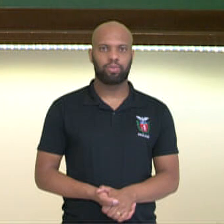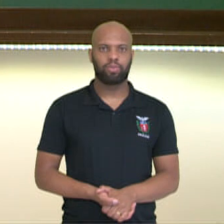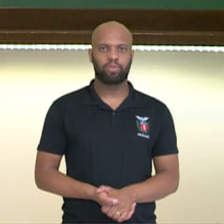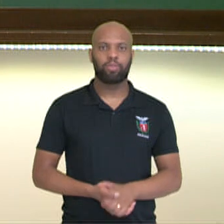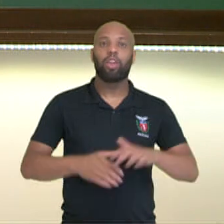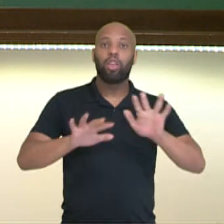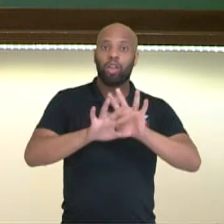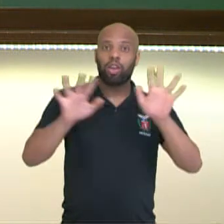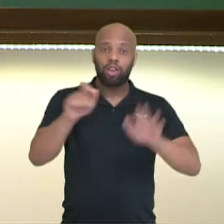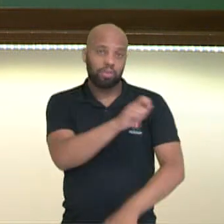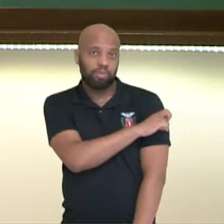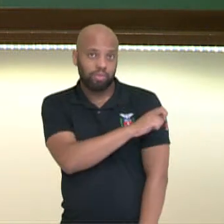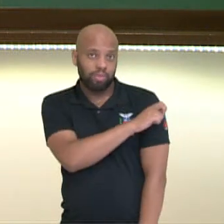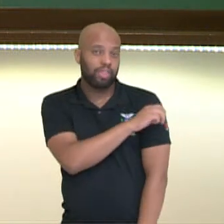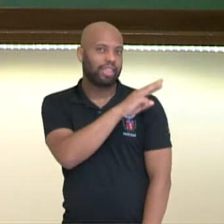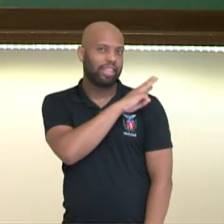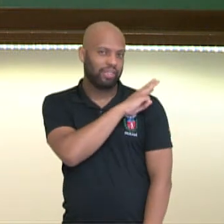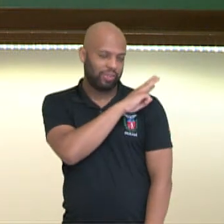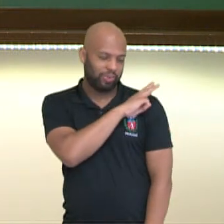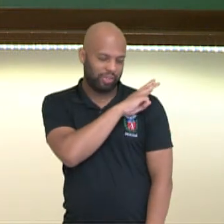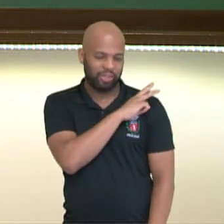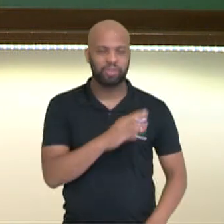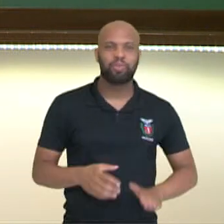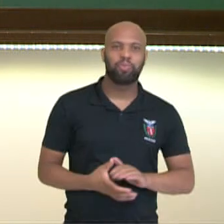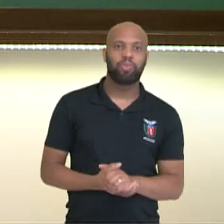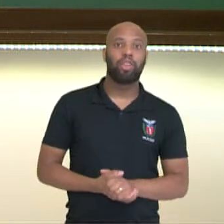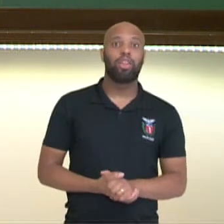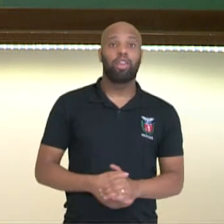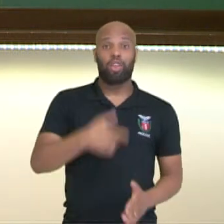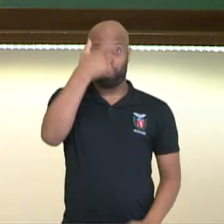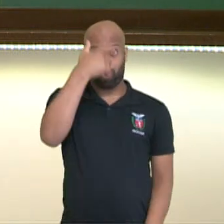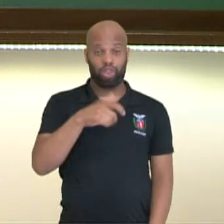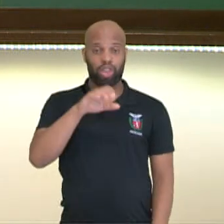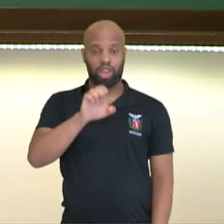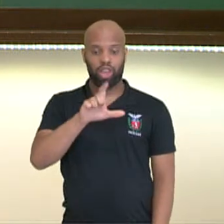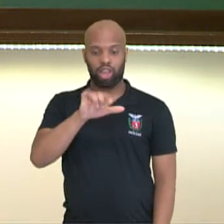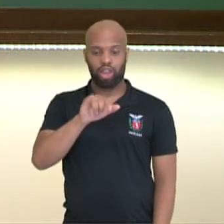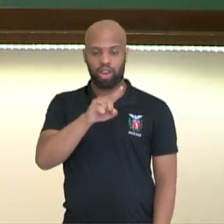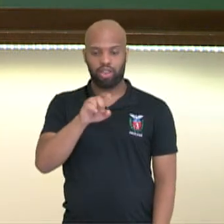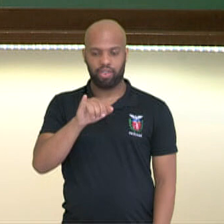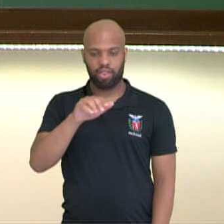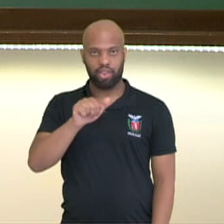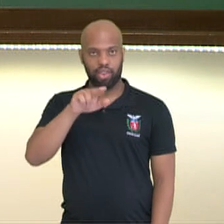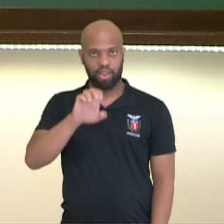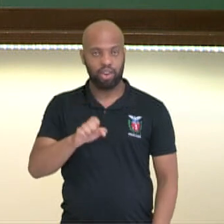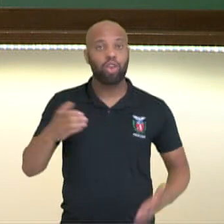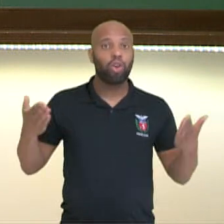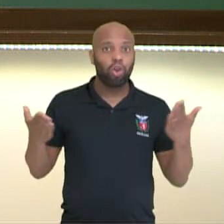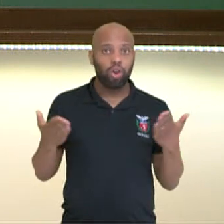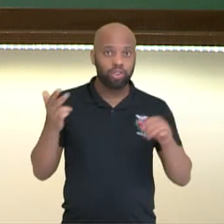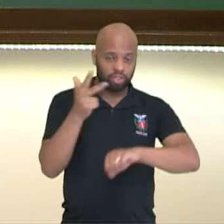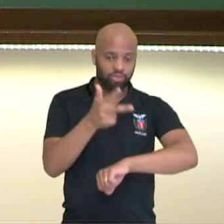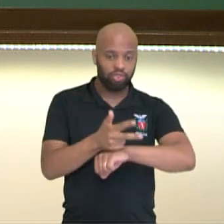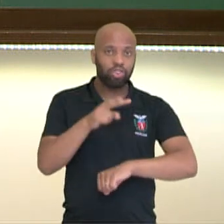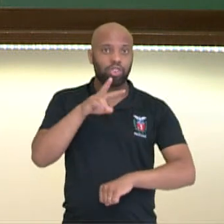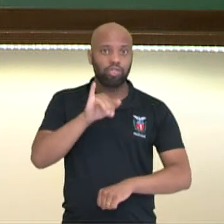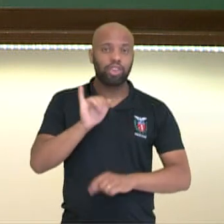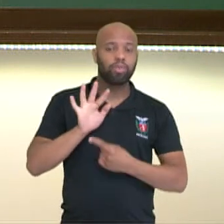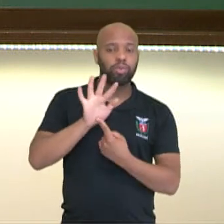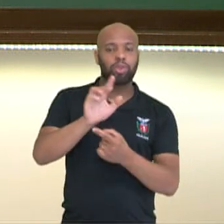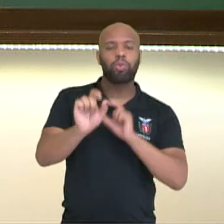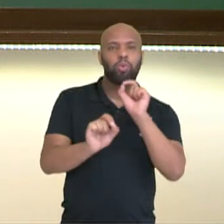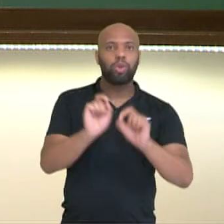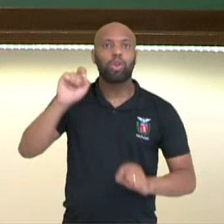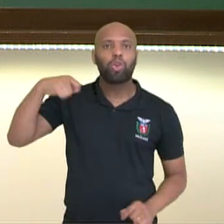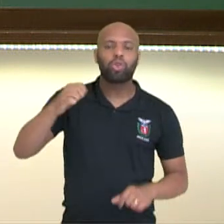Olá estudante do terceiro ano do ensino médio, eu sou a professora Elisiane e nesse vídeo nós falaremos a